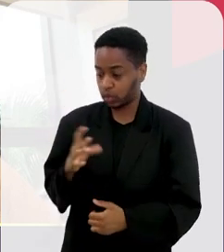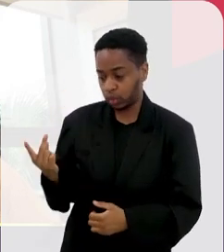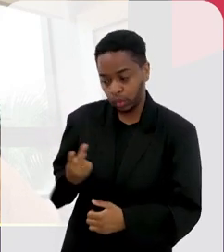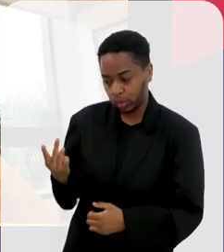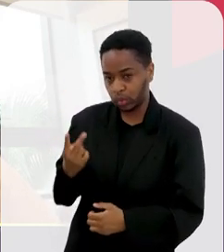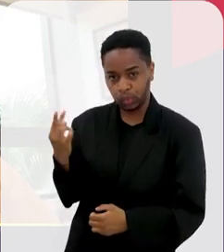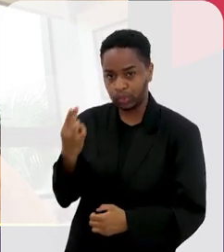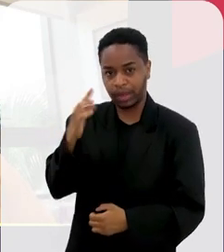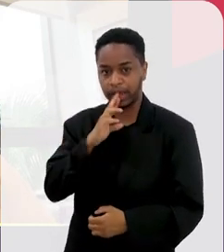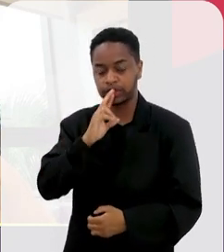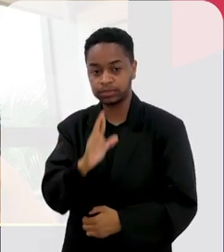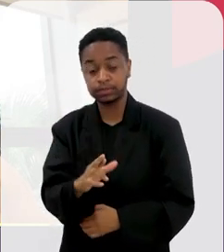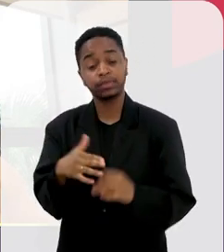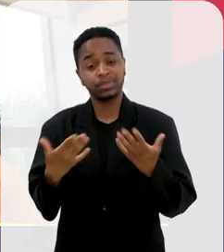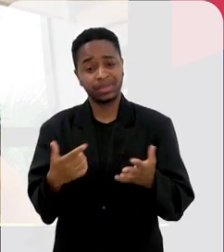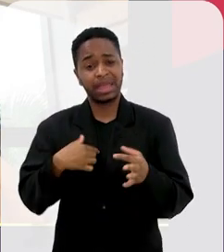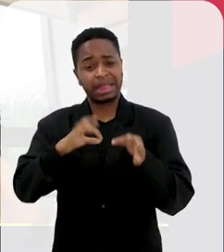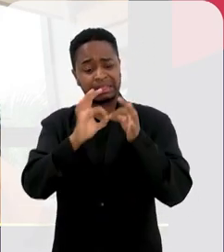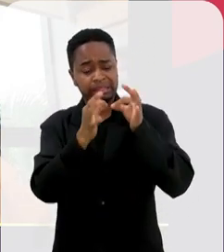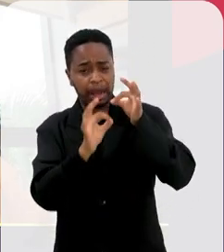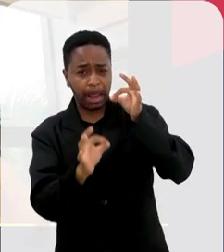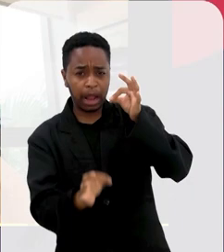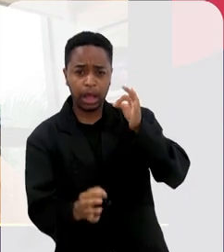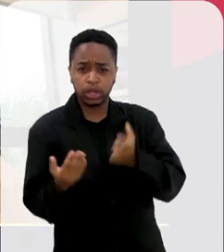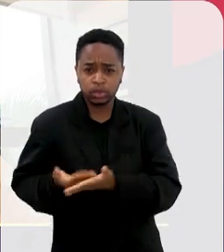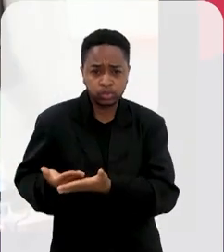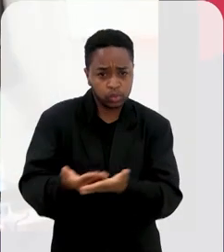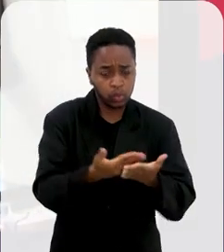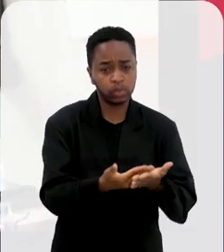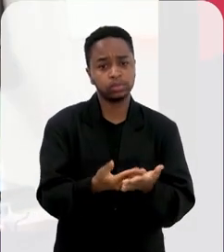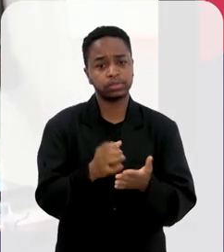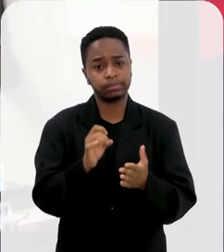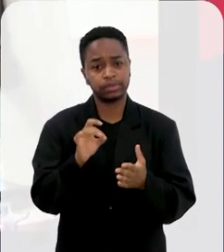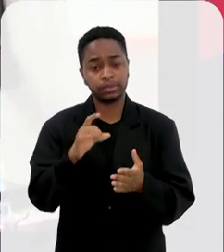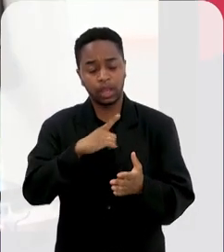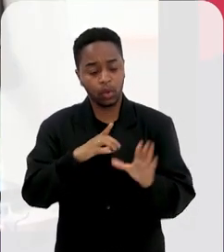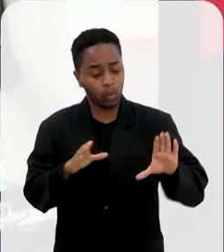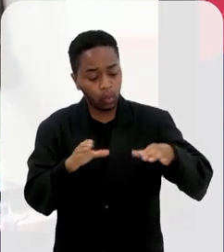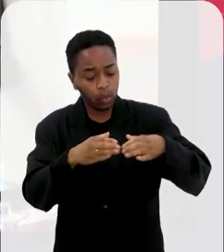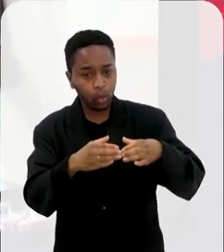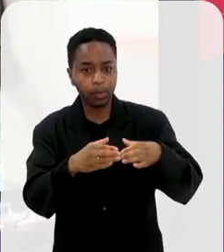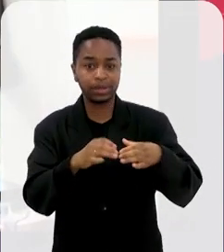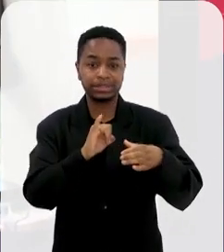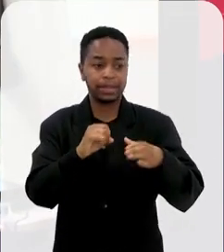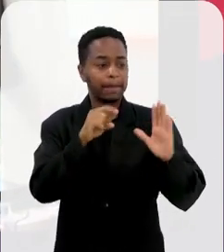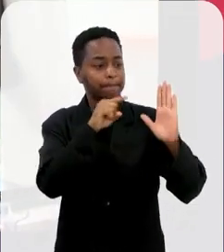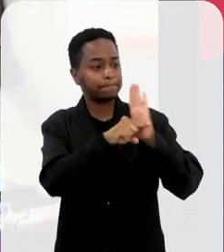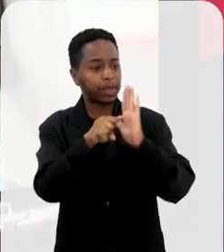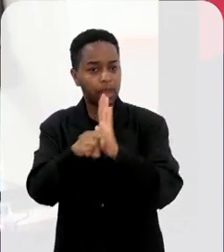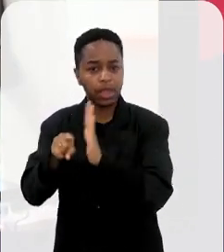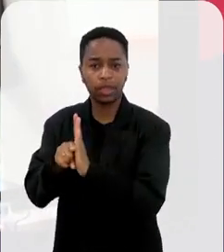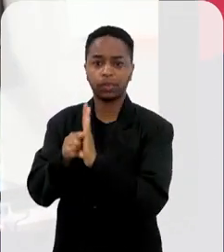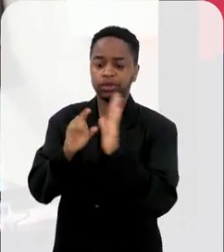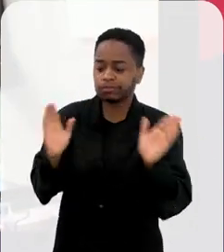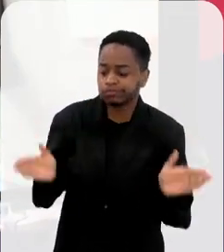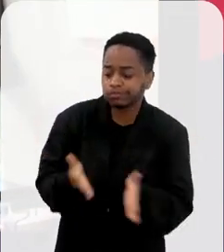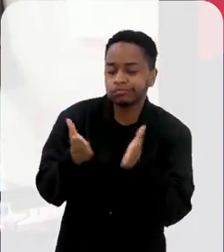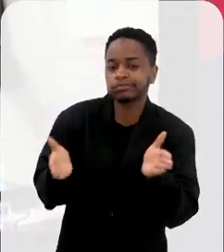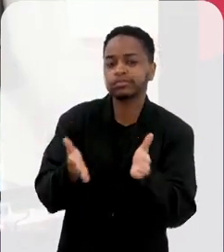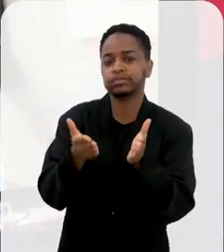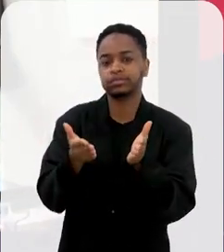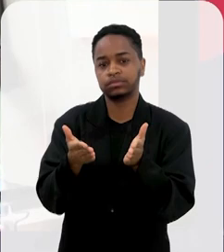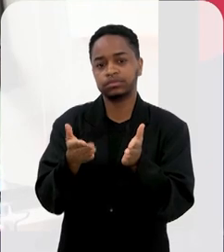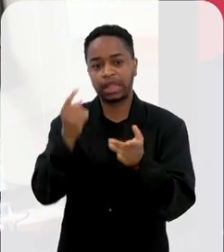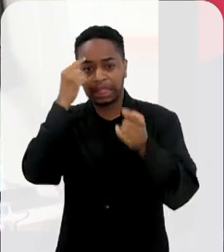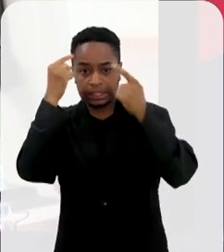com a Cláudia. Então, nós somos um grupo, um grupo extenso, que consegue, me perguntando e